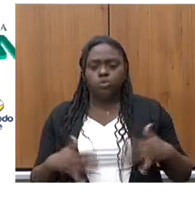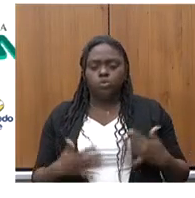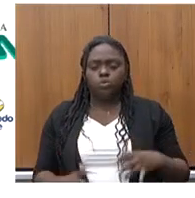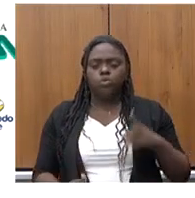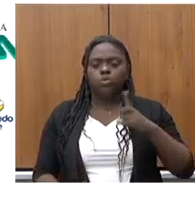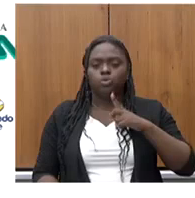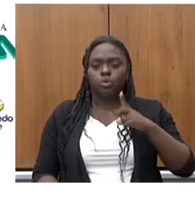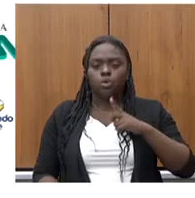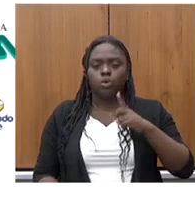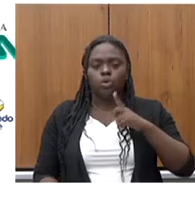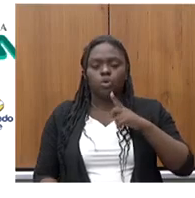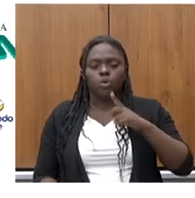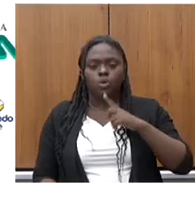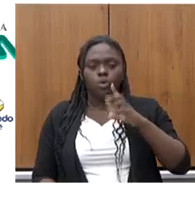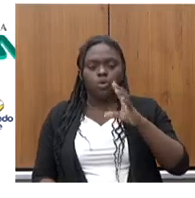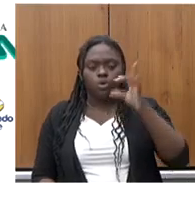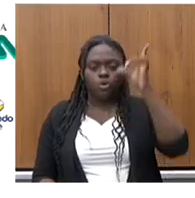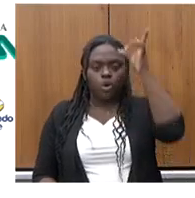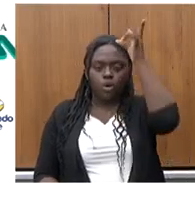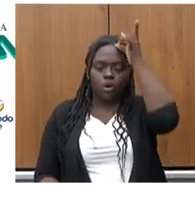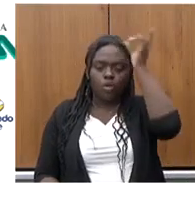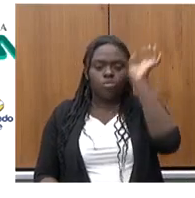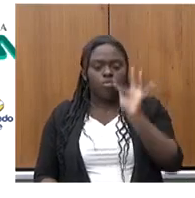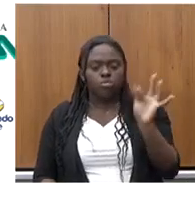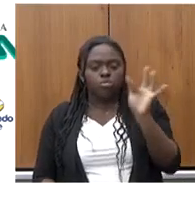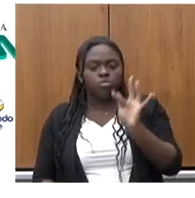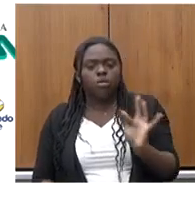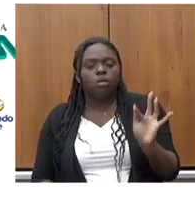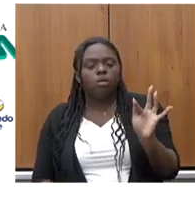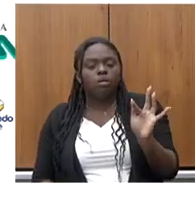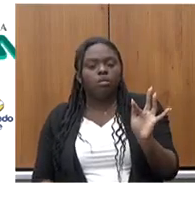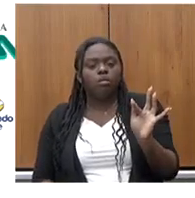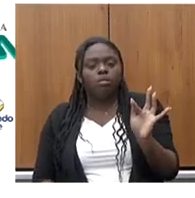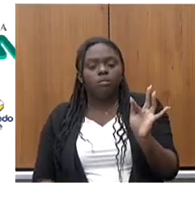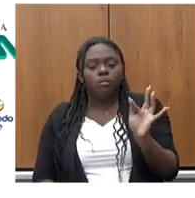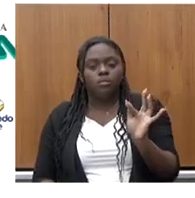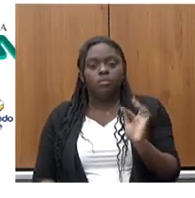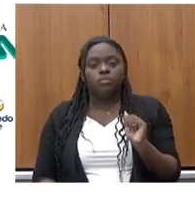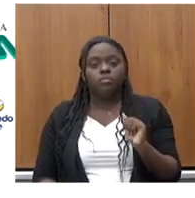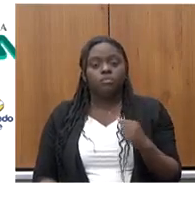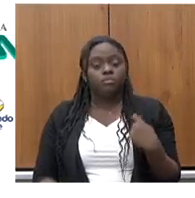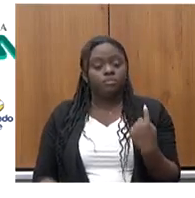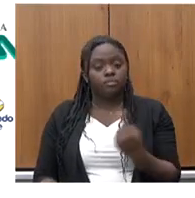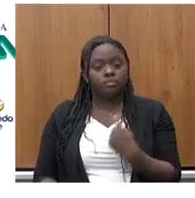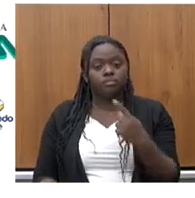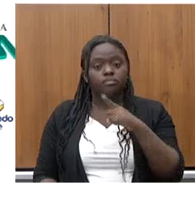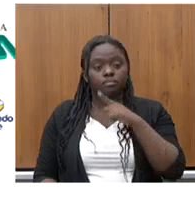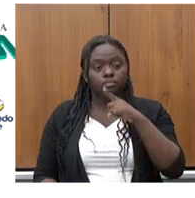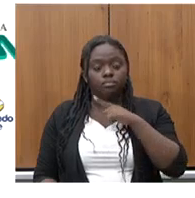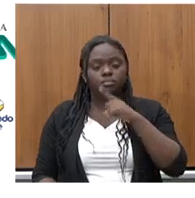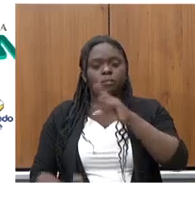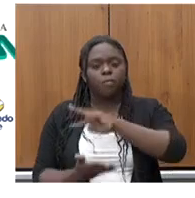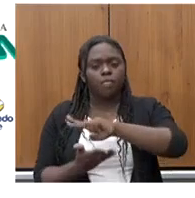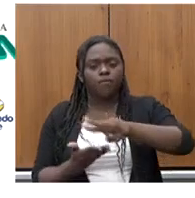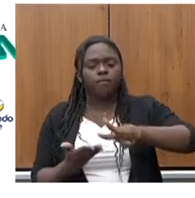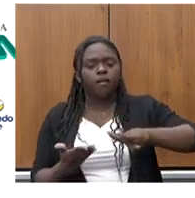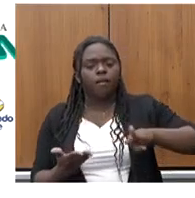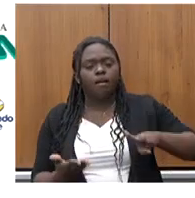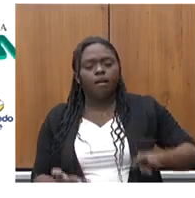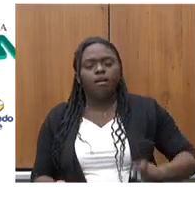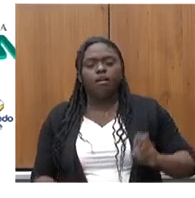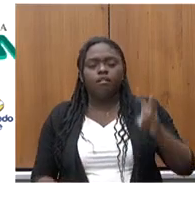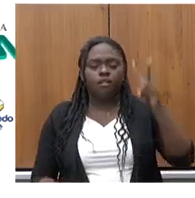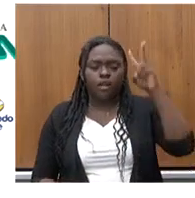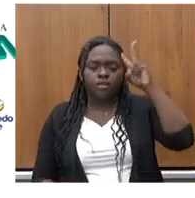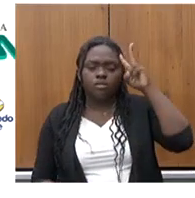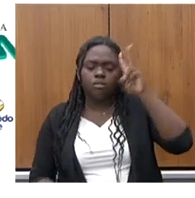talentos, universidades. Então, nós temos muitas vocações, muitas